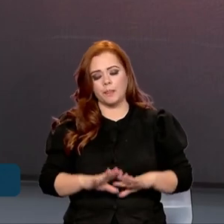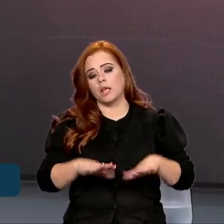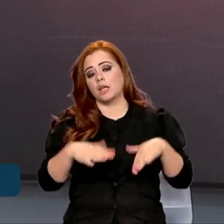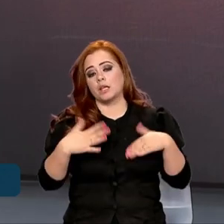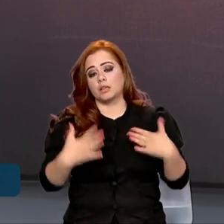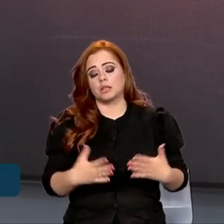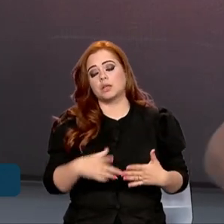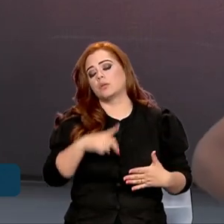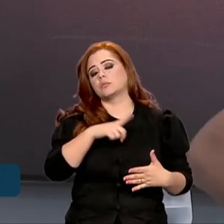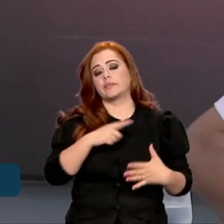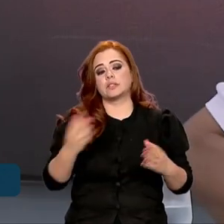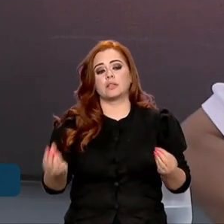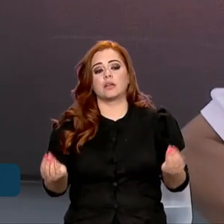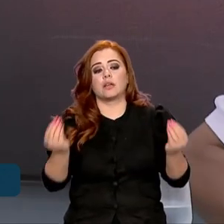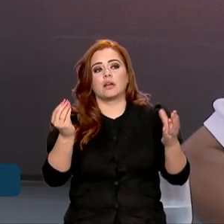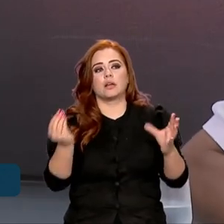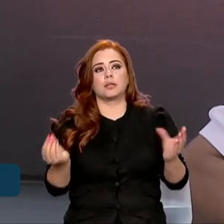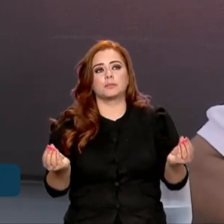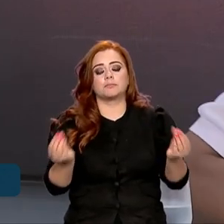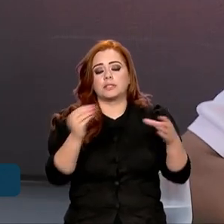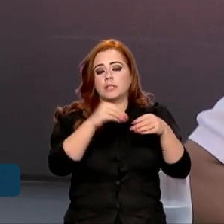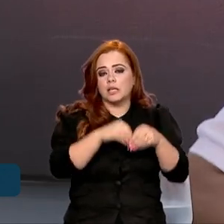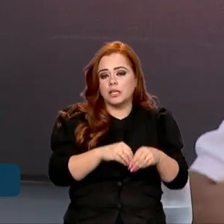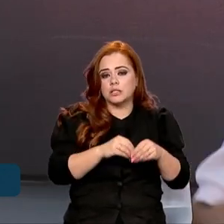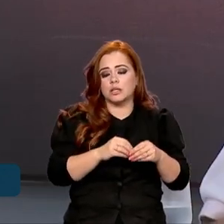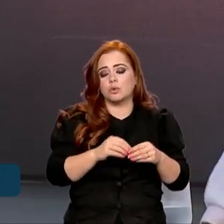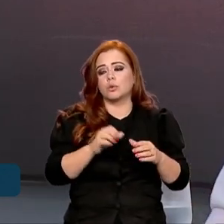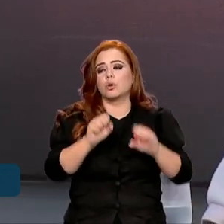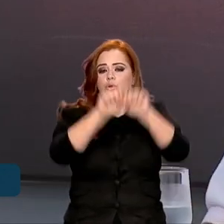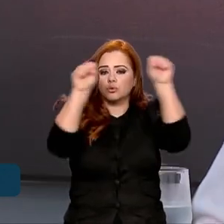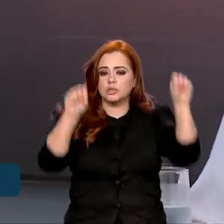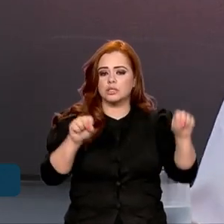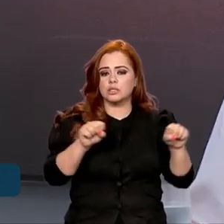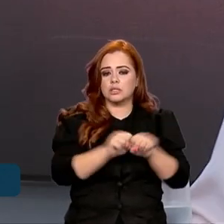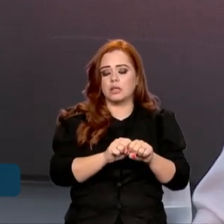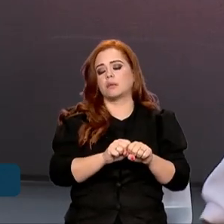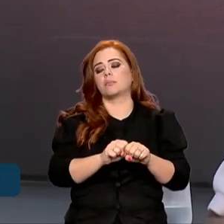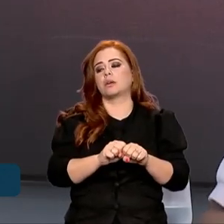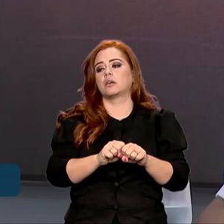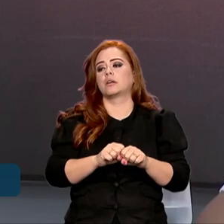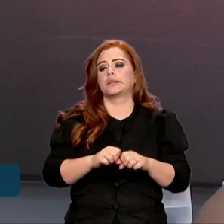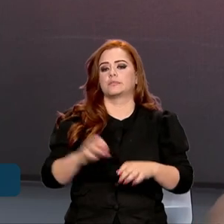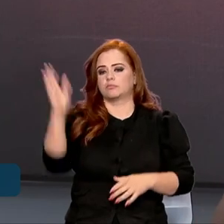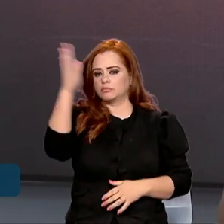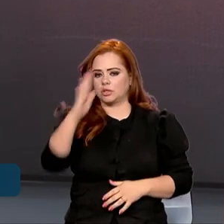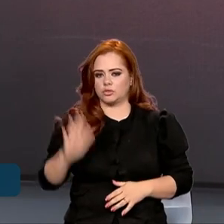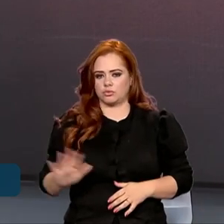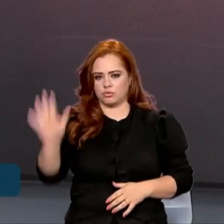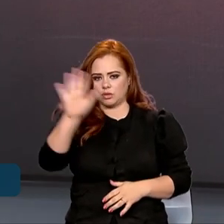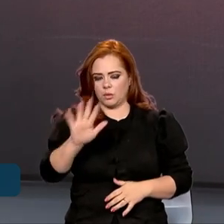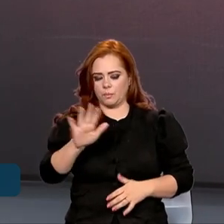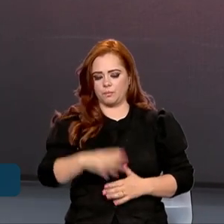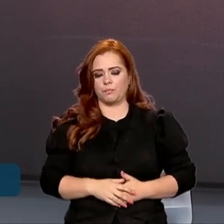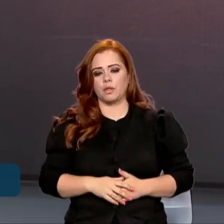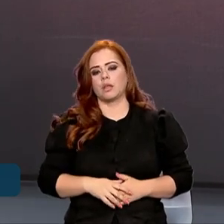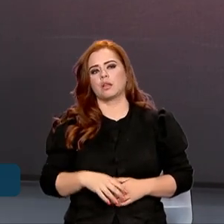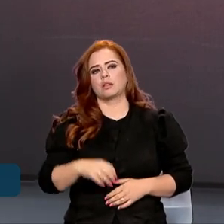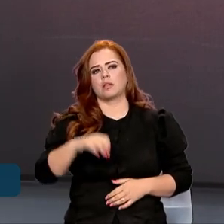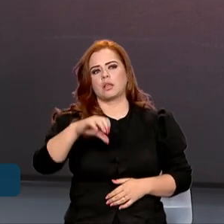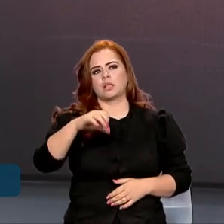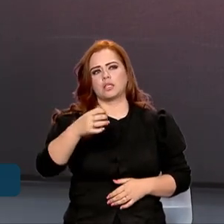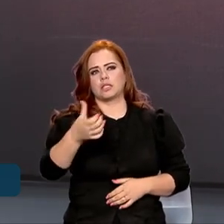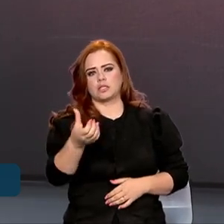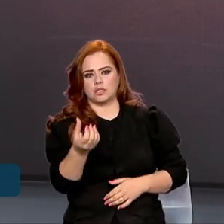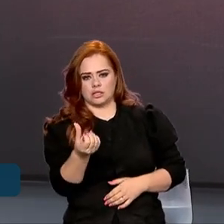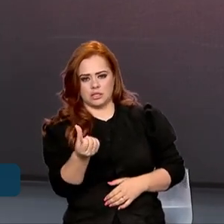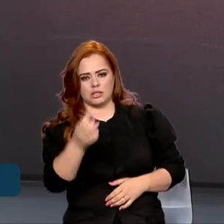-la se integrar ao Sistema Interligado Nacional. A gente já mapeou quase 60 novos sistemas isolados que